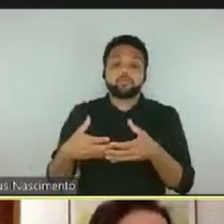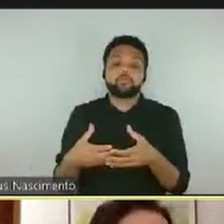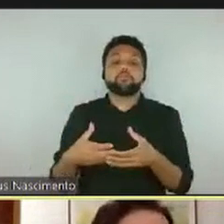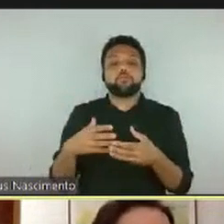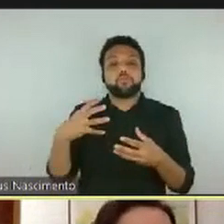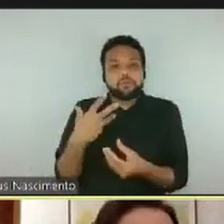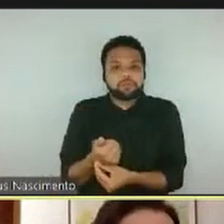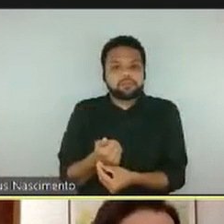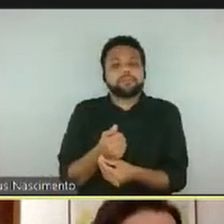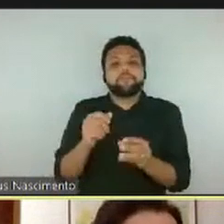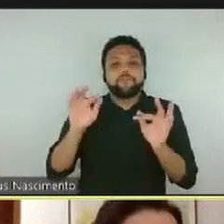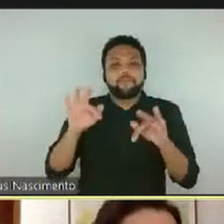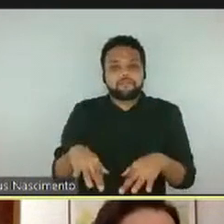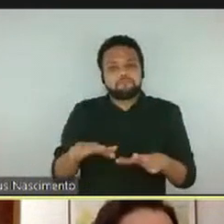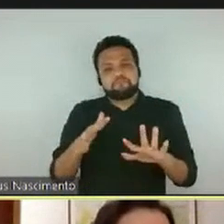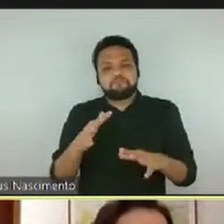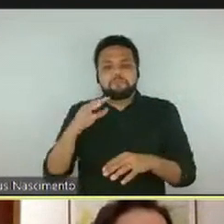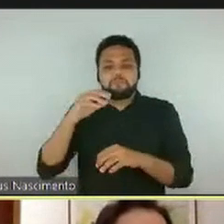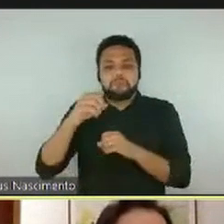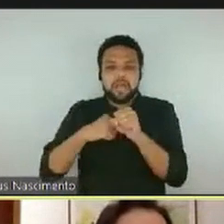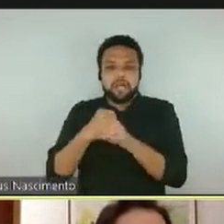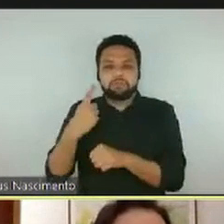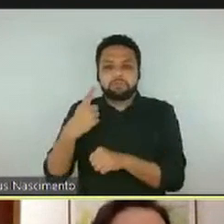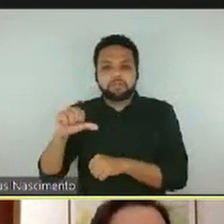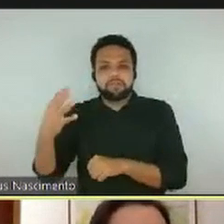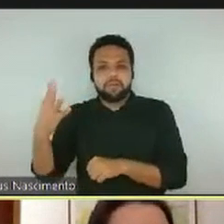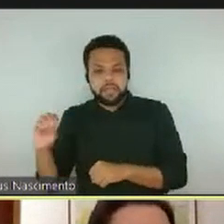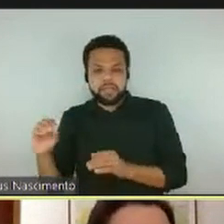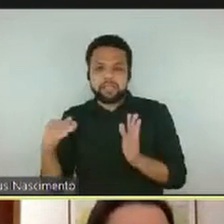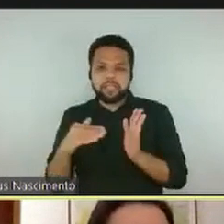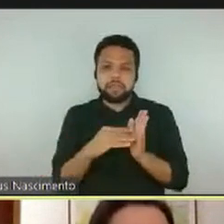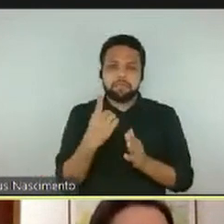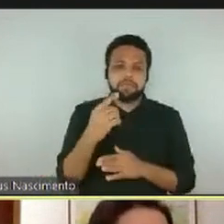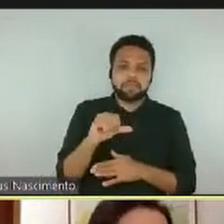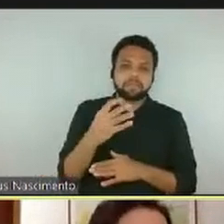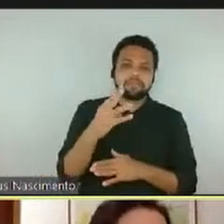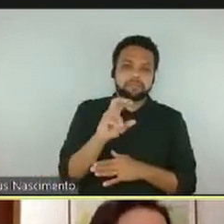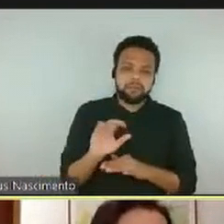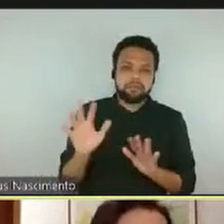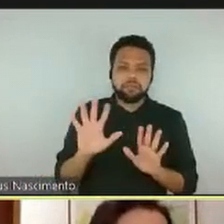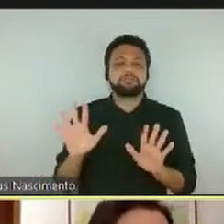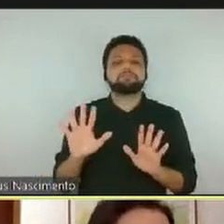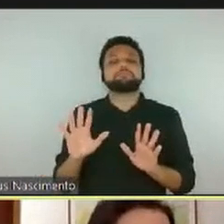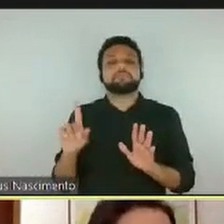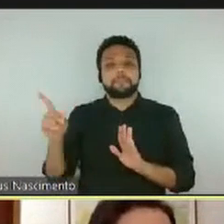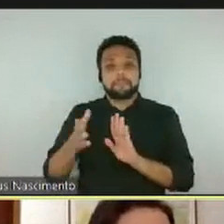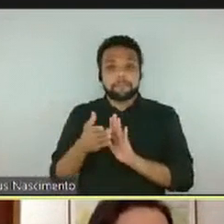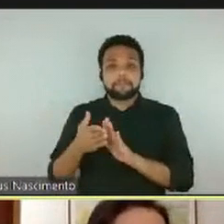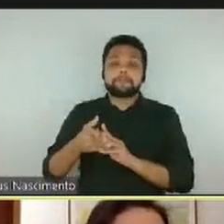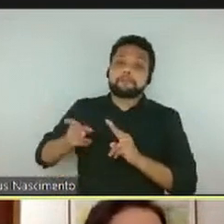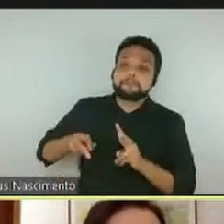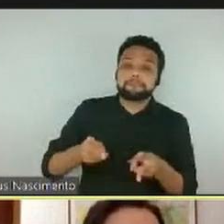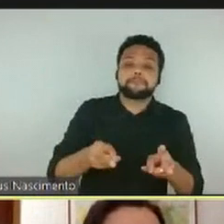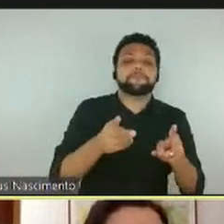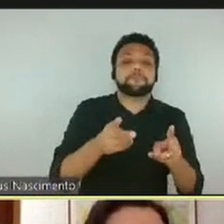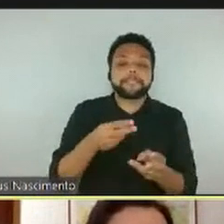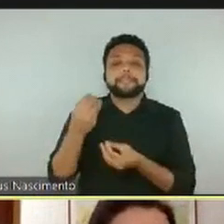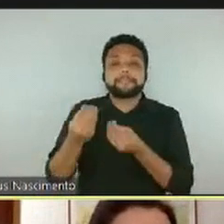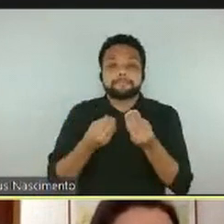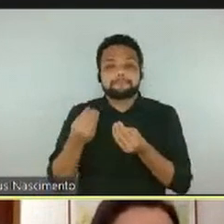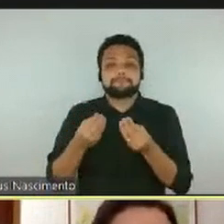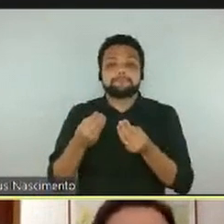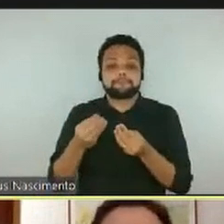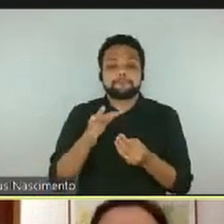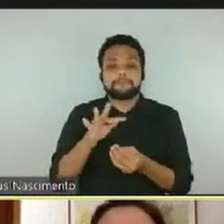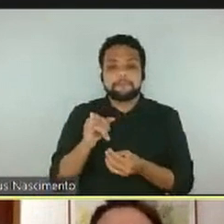no final de 40 e meados de 50. A construção dessa obra segue o princípio matemático da área de topologia, a fita de Moebius, ou fita